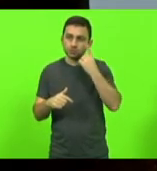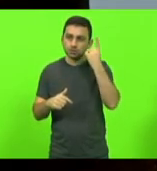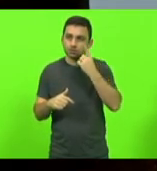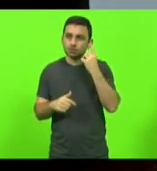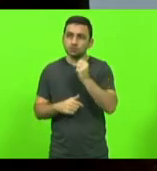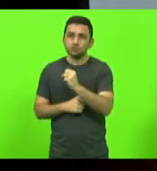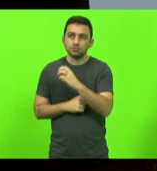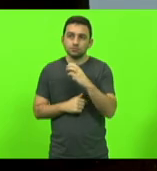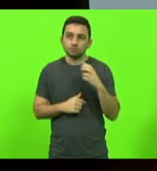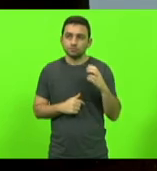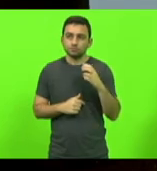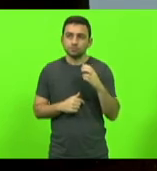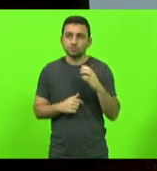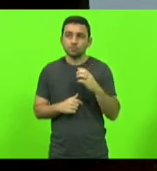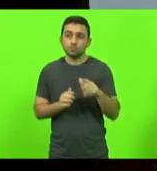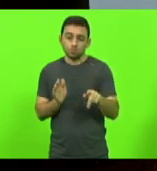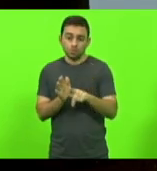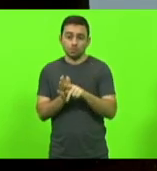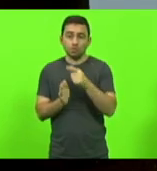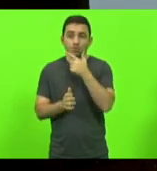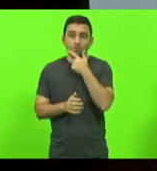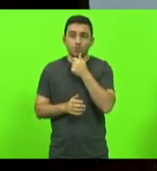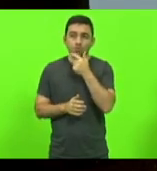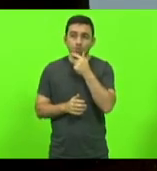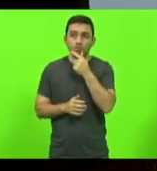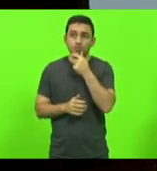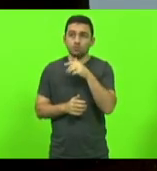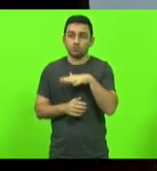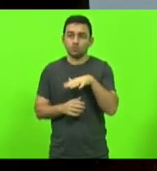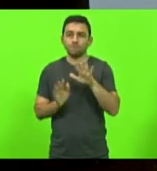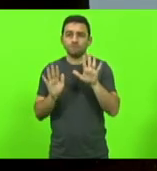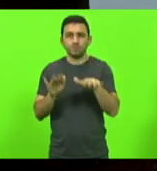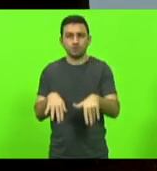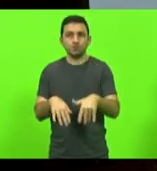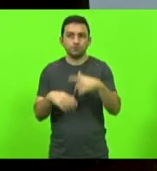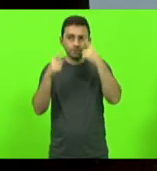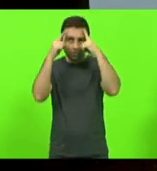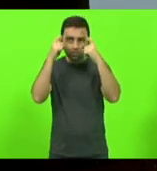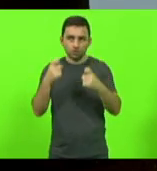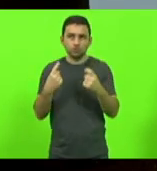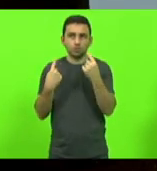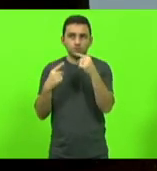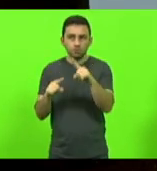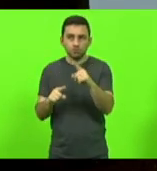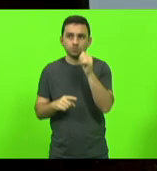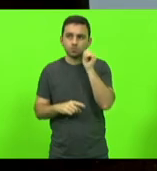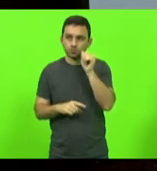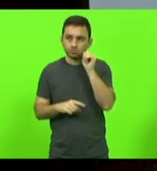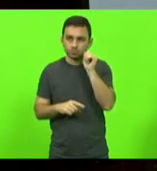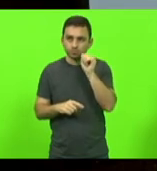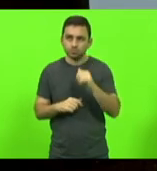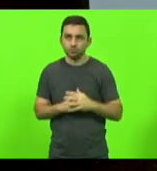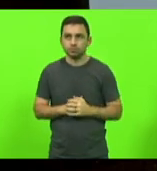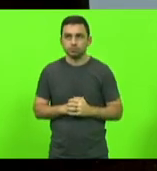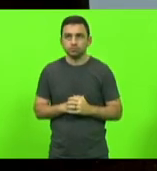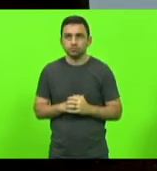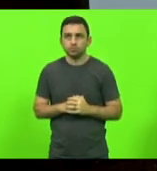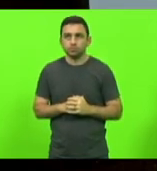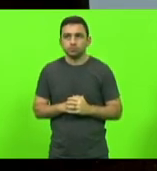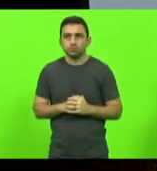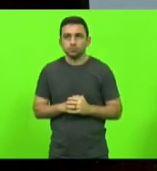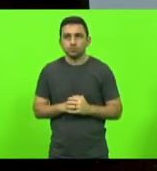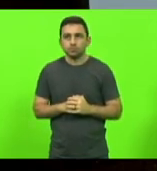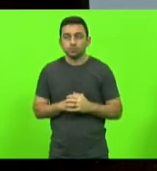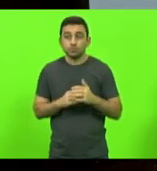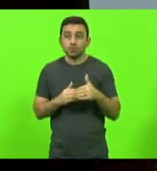dos Homens pelo Fim da Violência contra as Mulheres. A